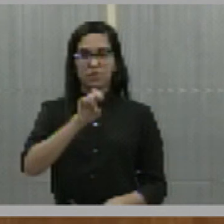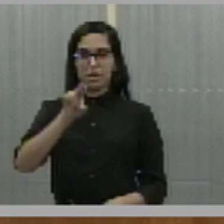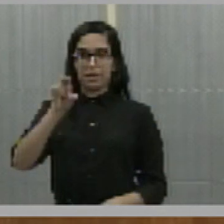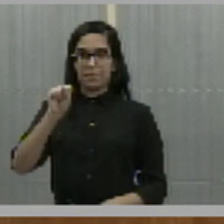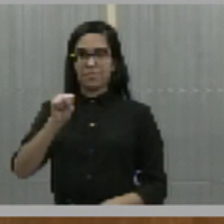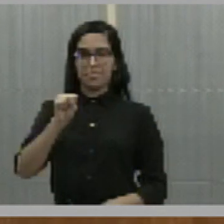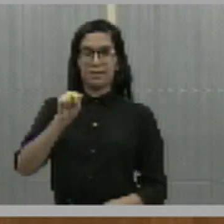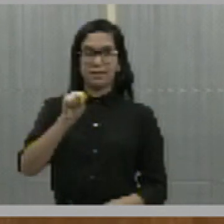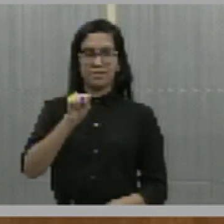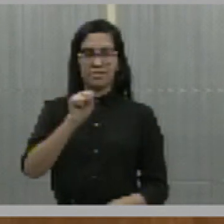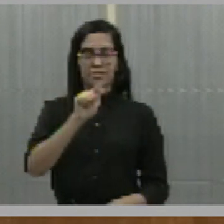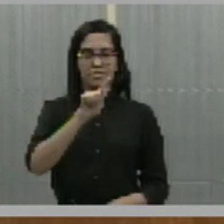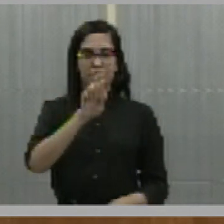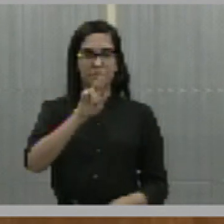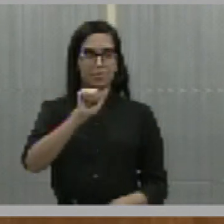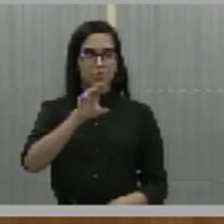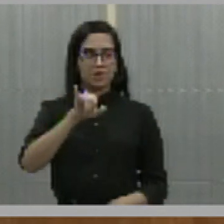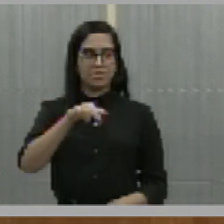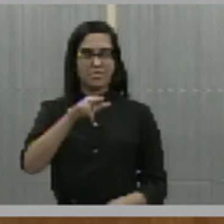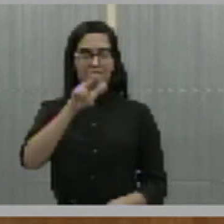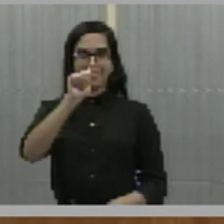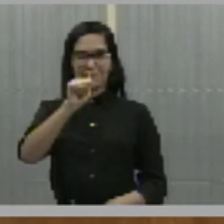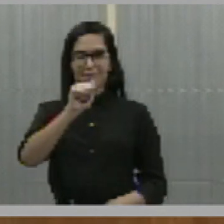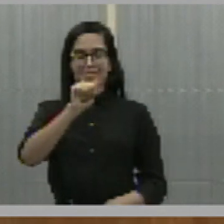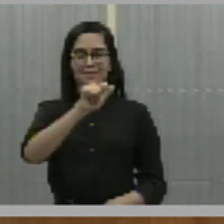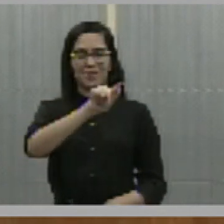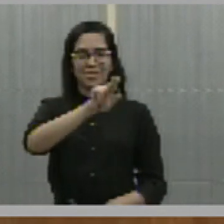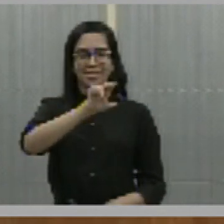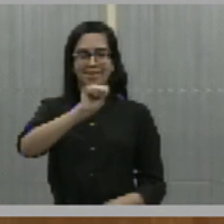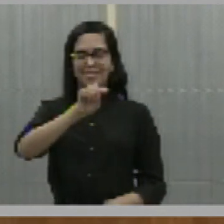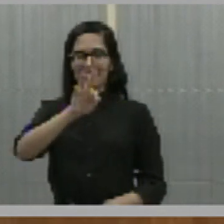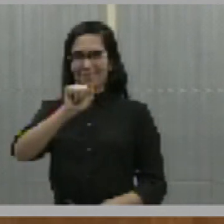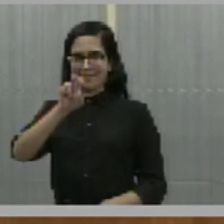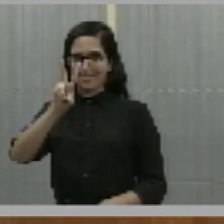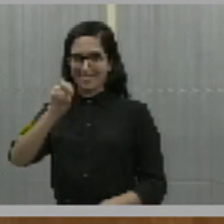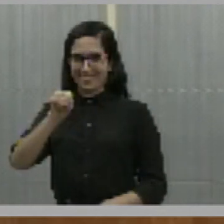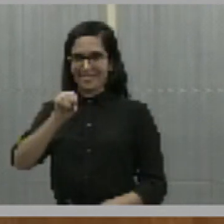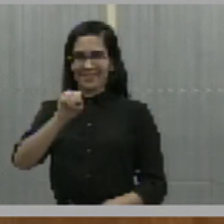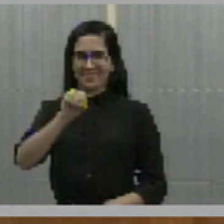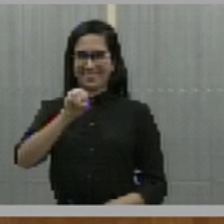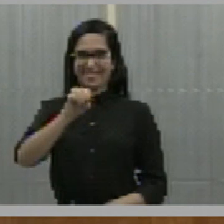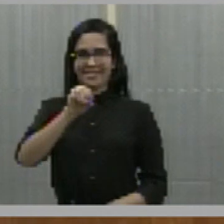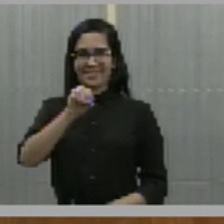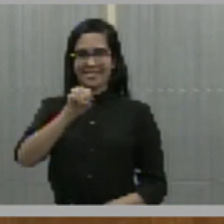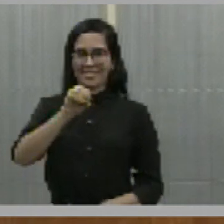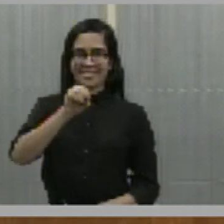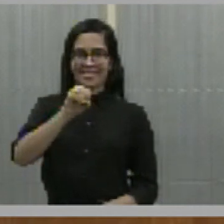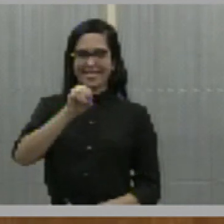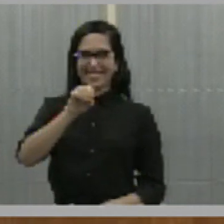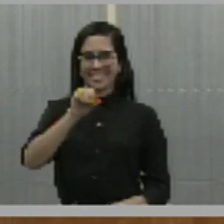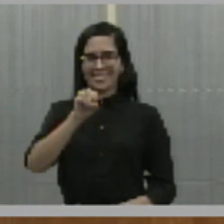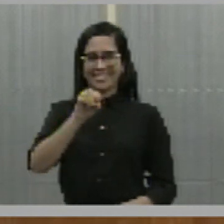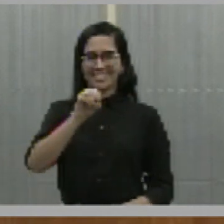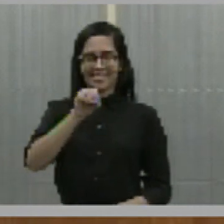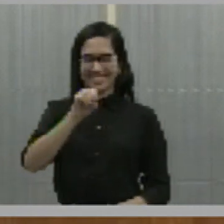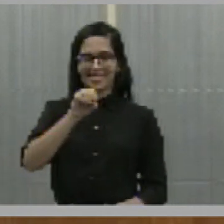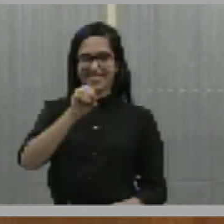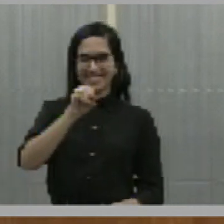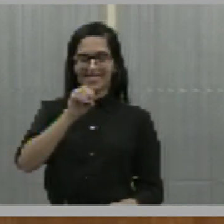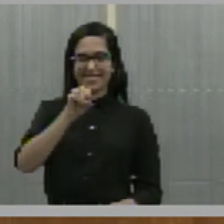Novo, Jogiano Neto, Gracia Monsanta, Gustavo Neves, Marda Menezes, Rubens Vieira, Simone Pereira e Isa Carvalho. A ausência dos deputados